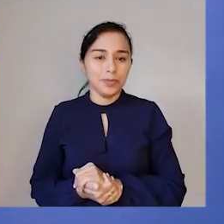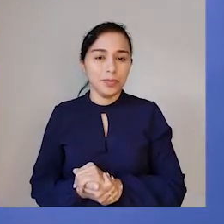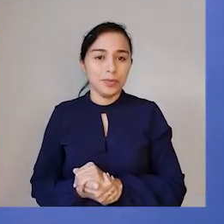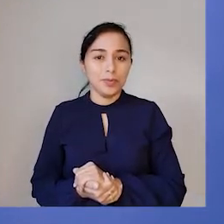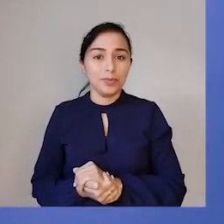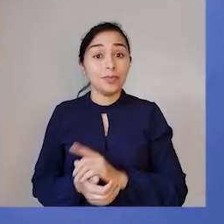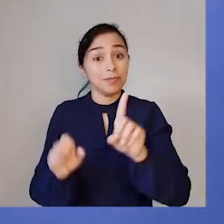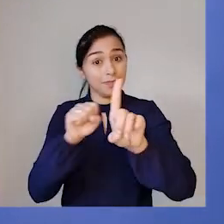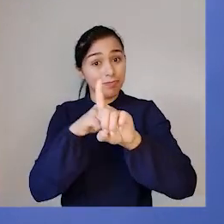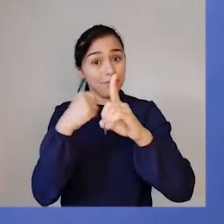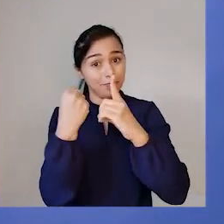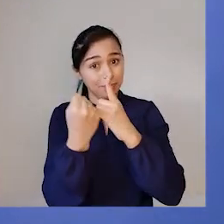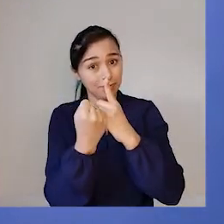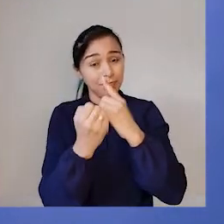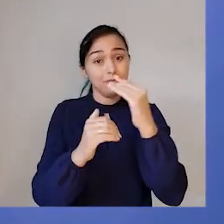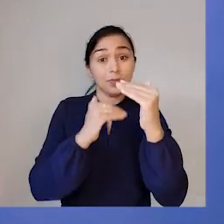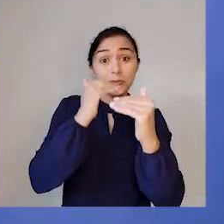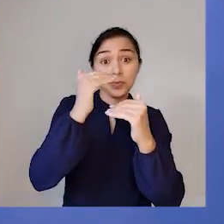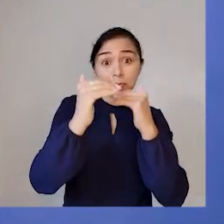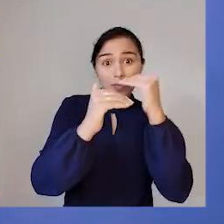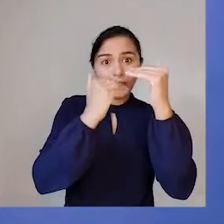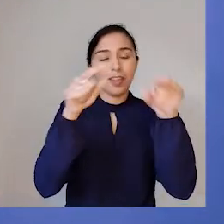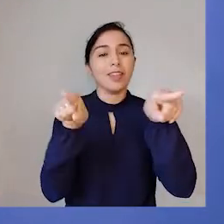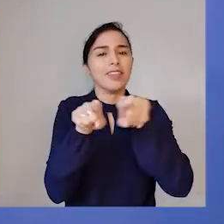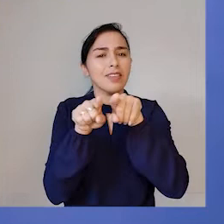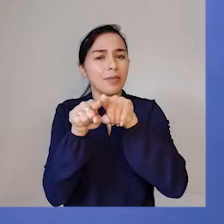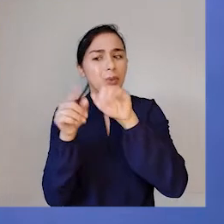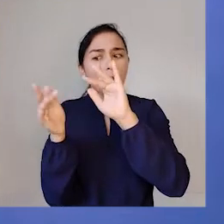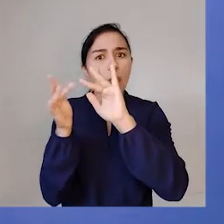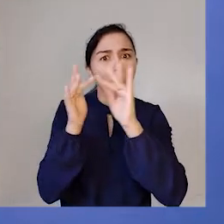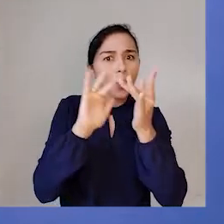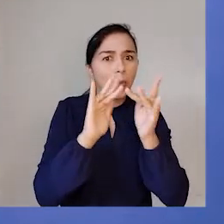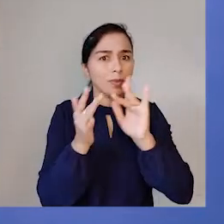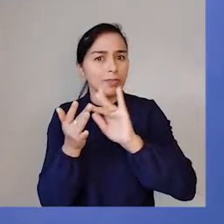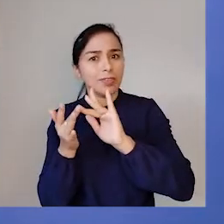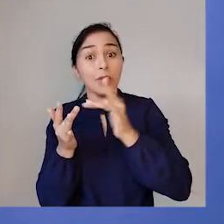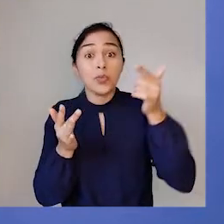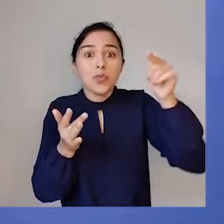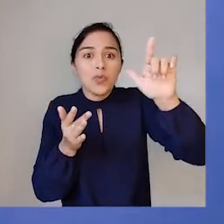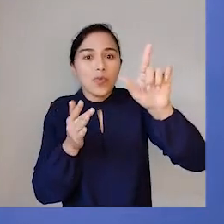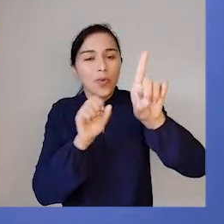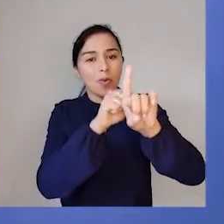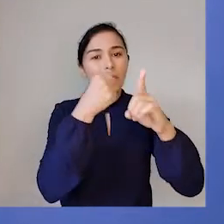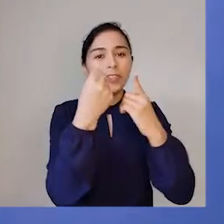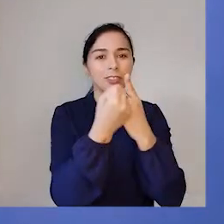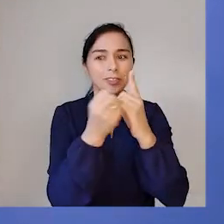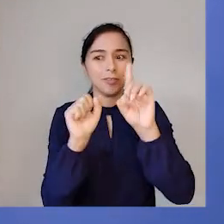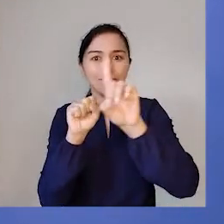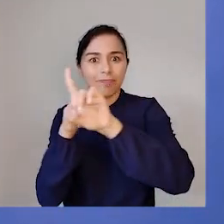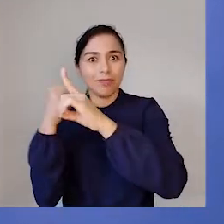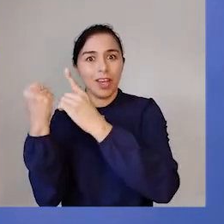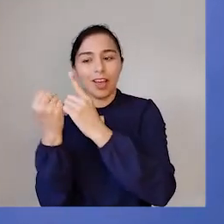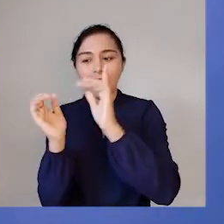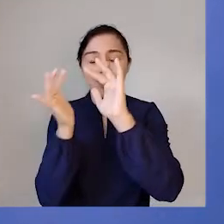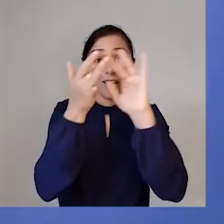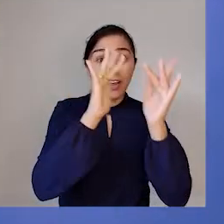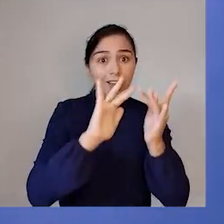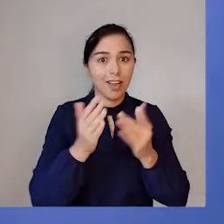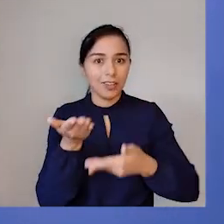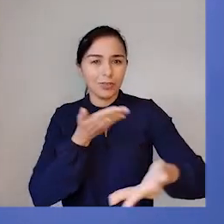sociedades foram avançando e o contato entre as diversas sociedades foi acontecendo